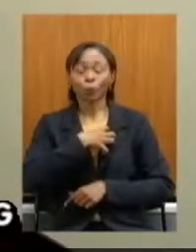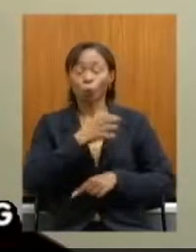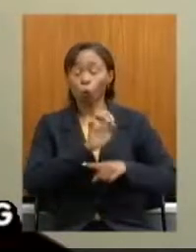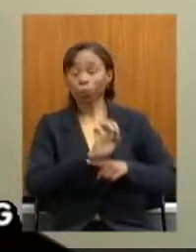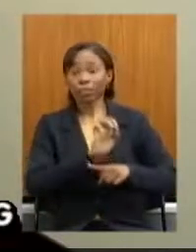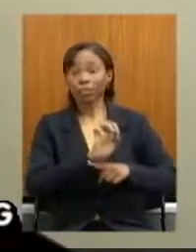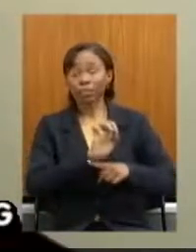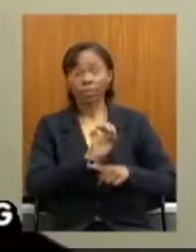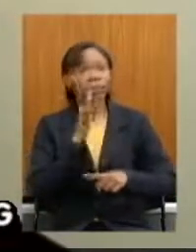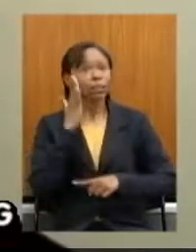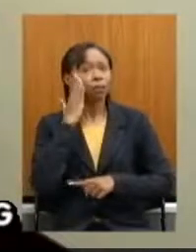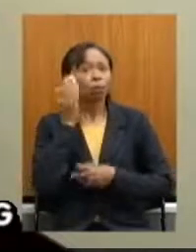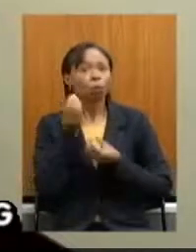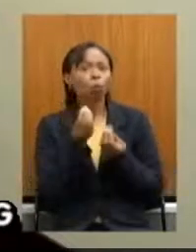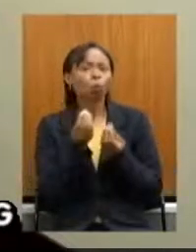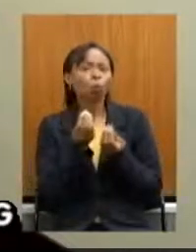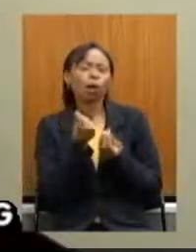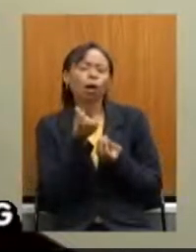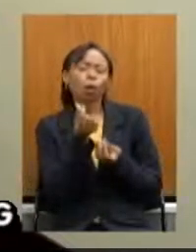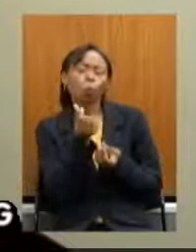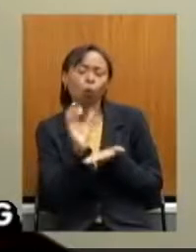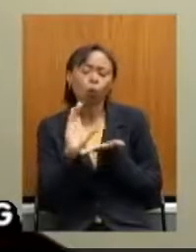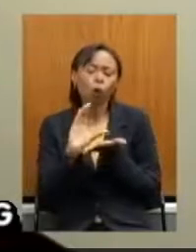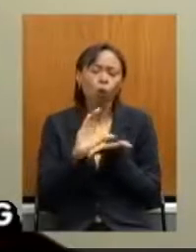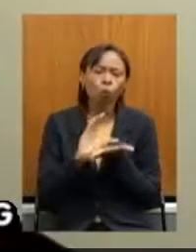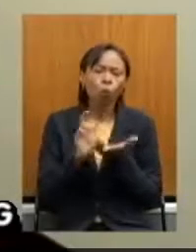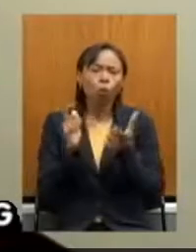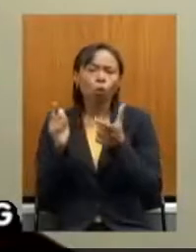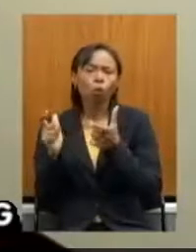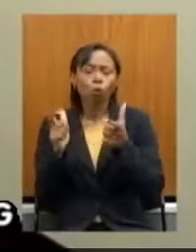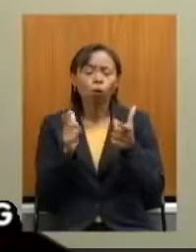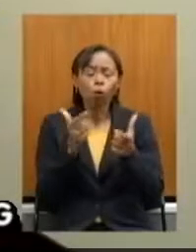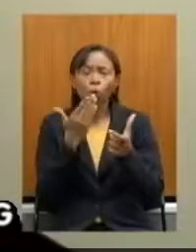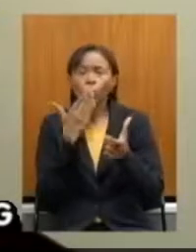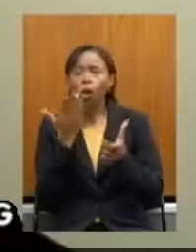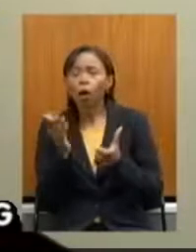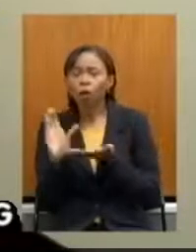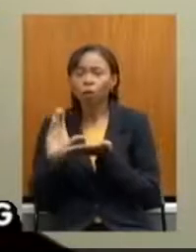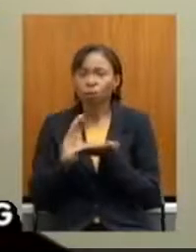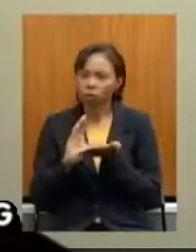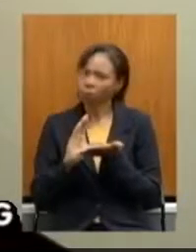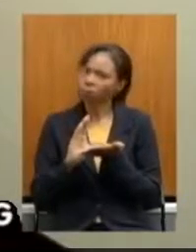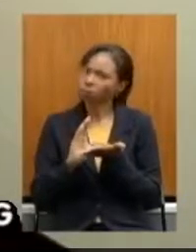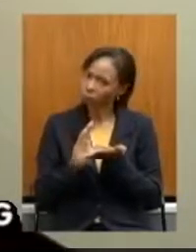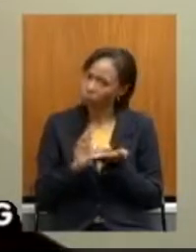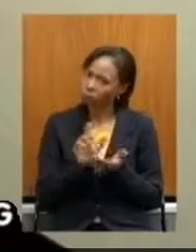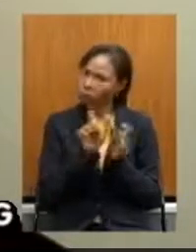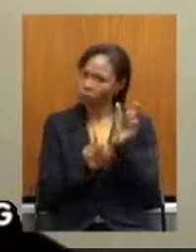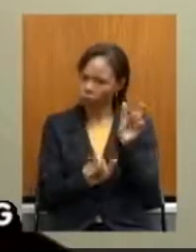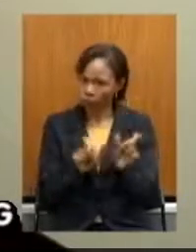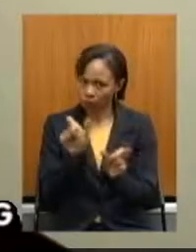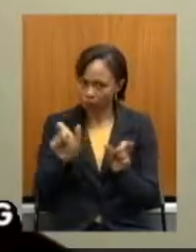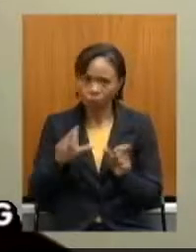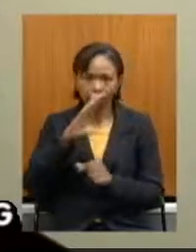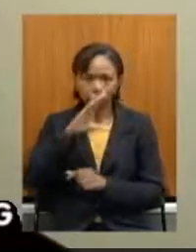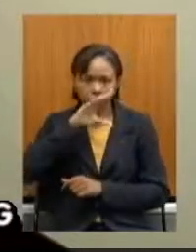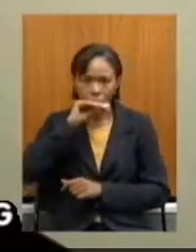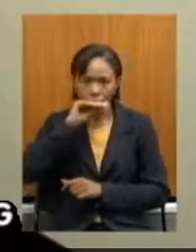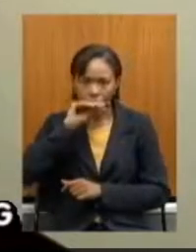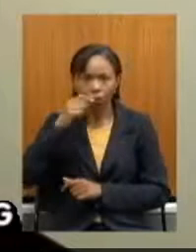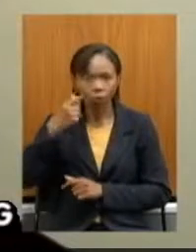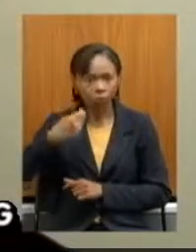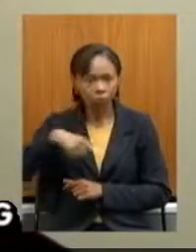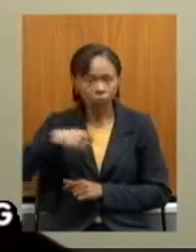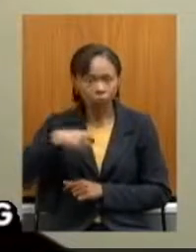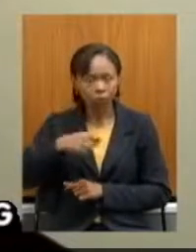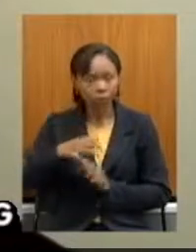virá. O servidor necessita de garantias de